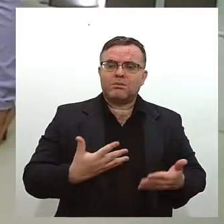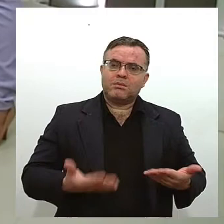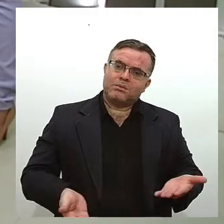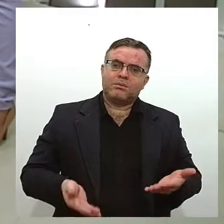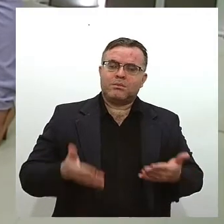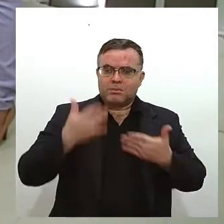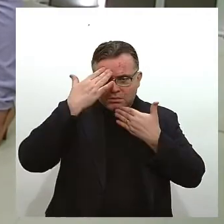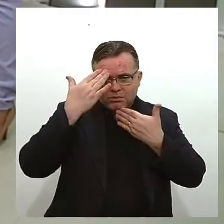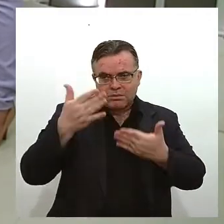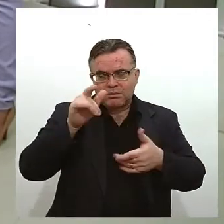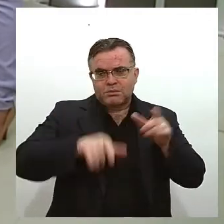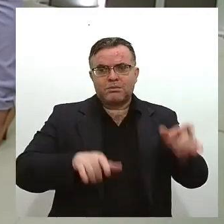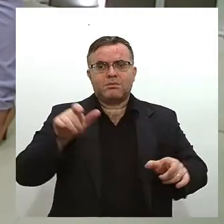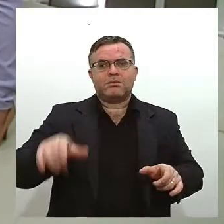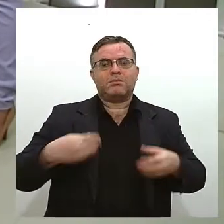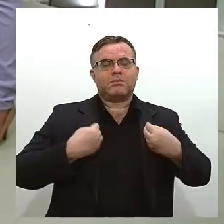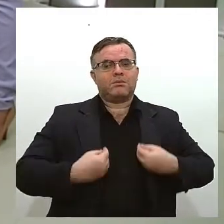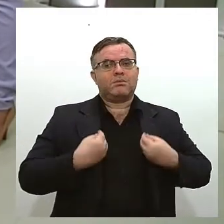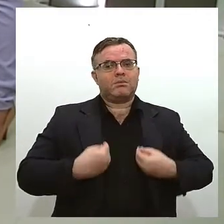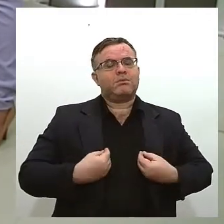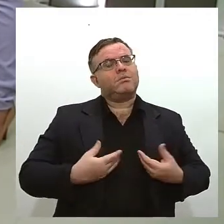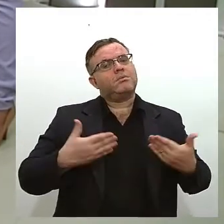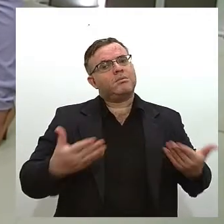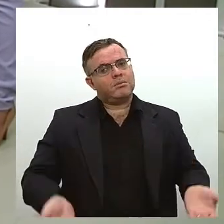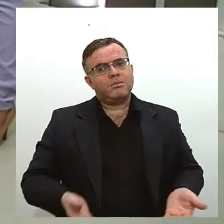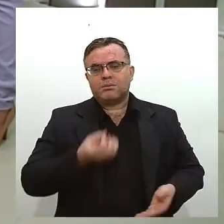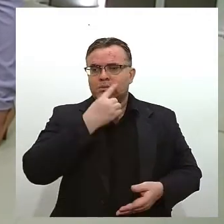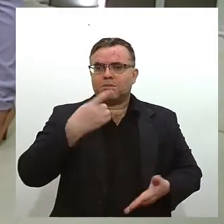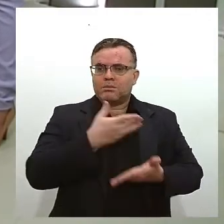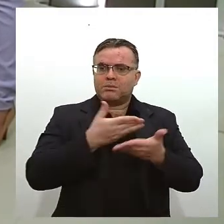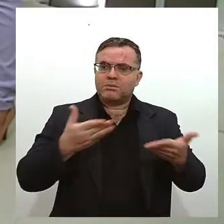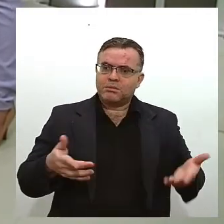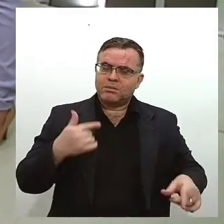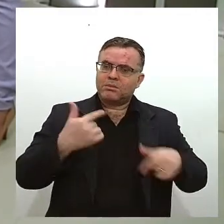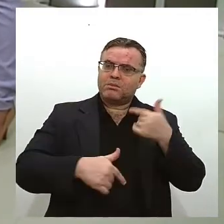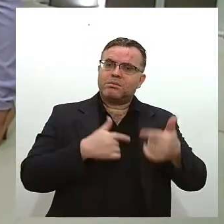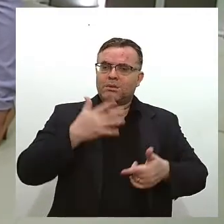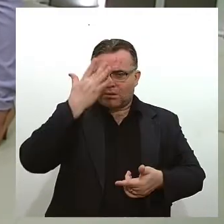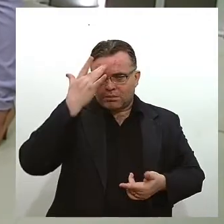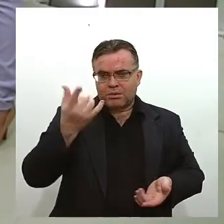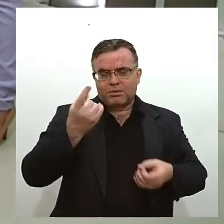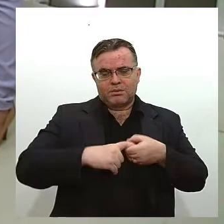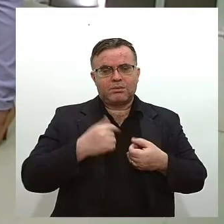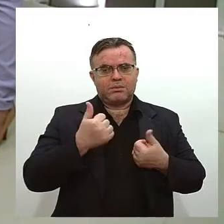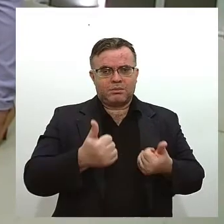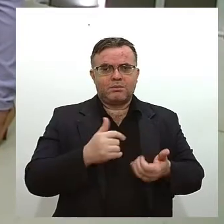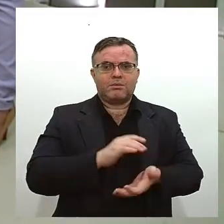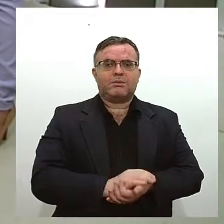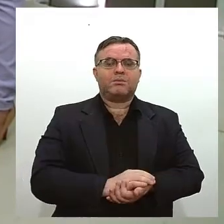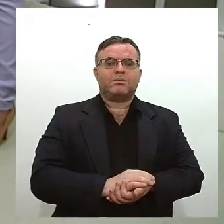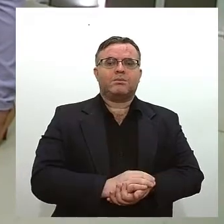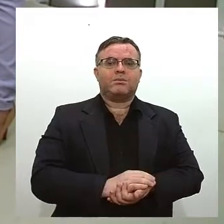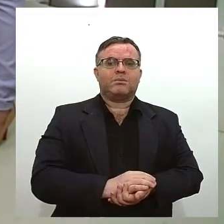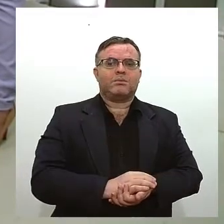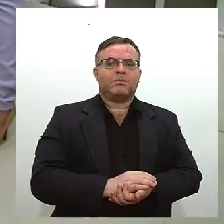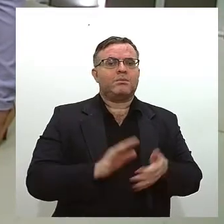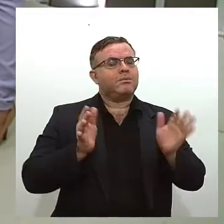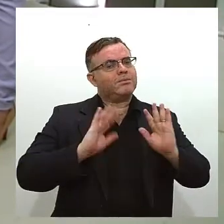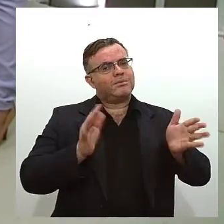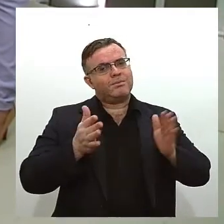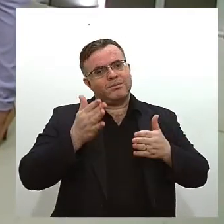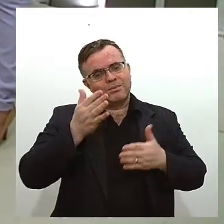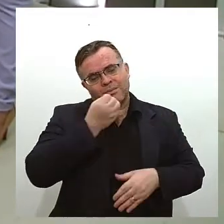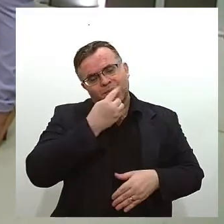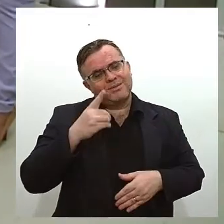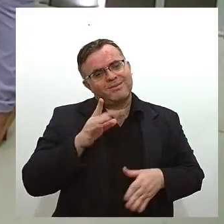obrigada pela sua participação no Jornal da Lese primeira edição tenha um bom dia de trabalho e até a próxima bom dia eu que agradeço